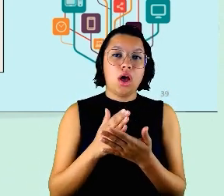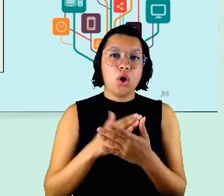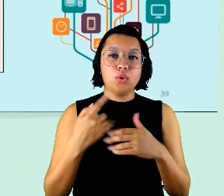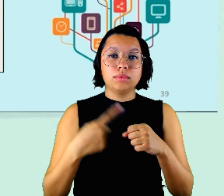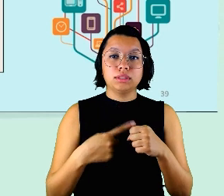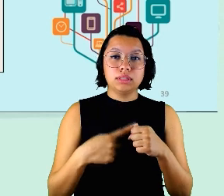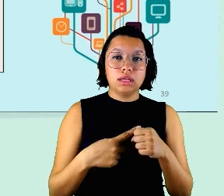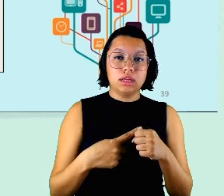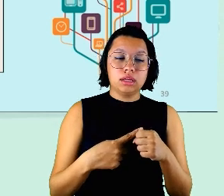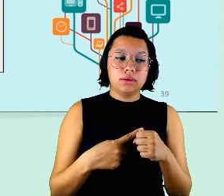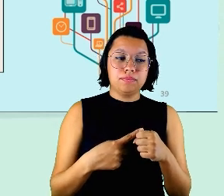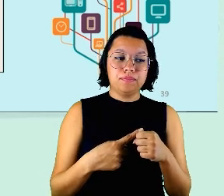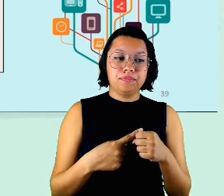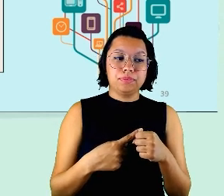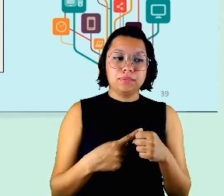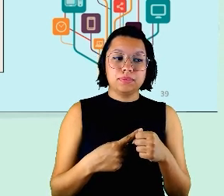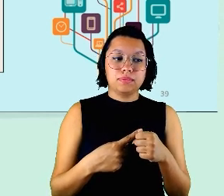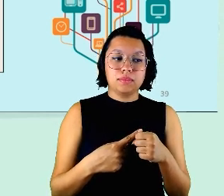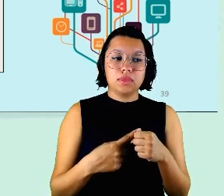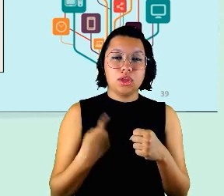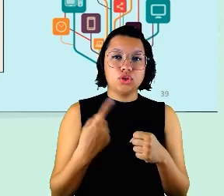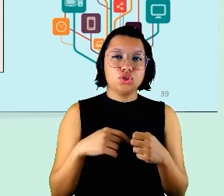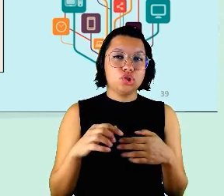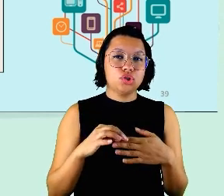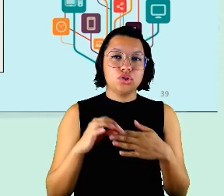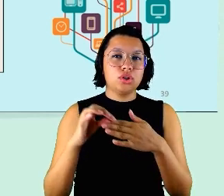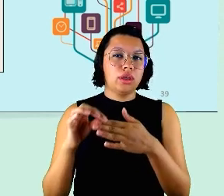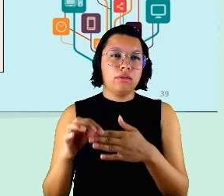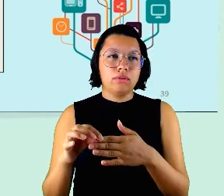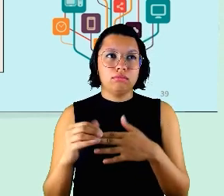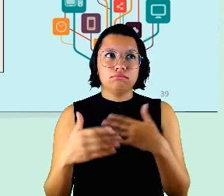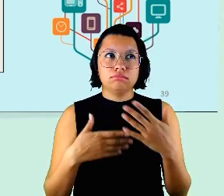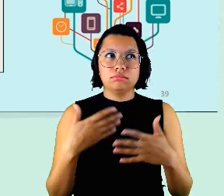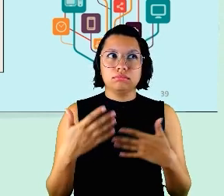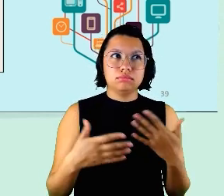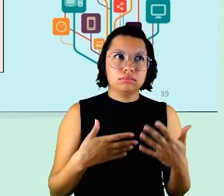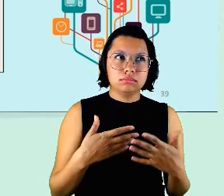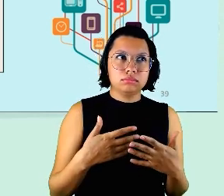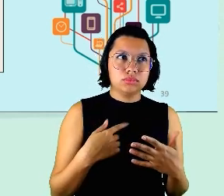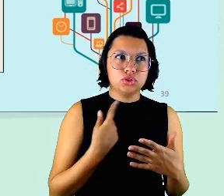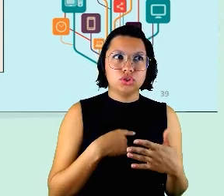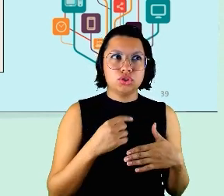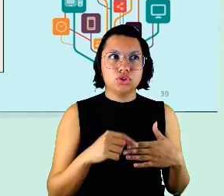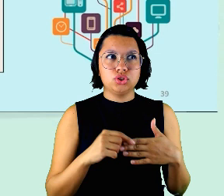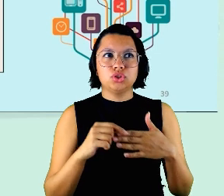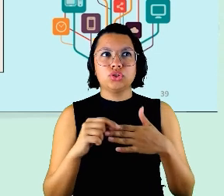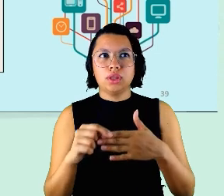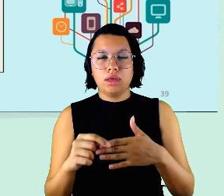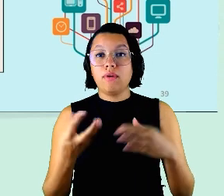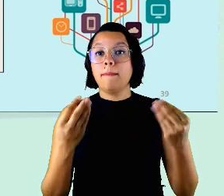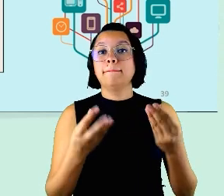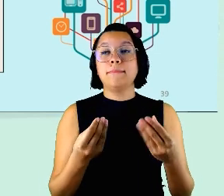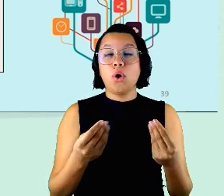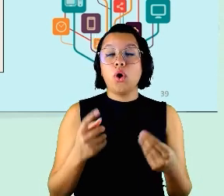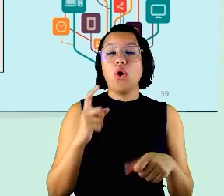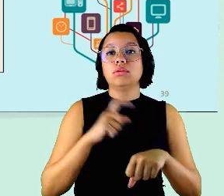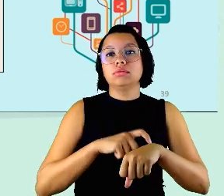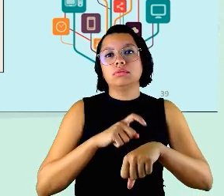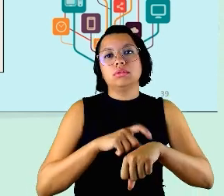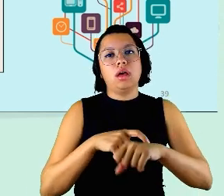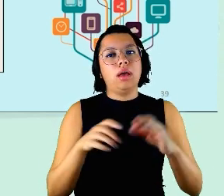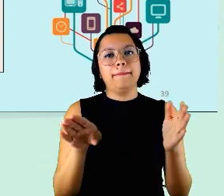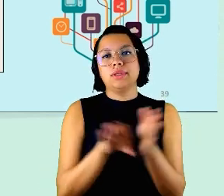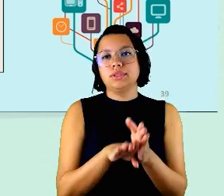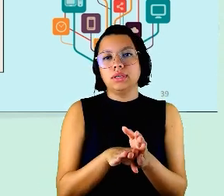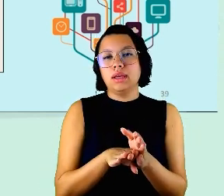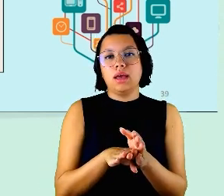pras quais a gente leva com as quais a gente leva um tempo danado pra chegar então por exemplo Águas